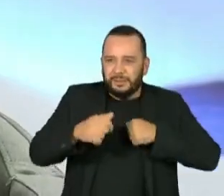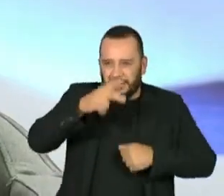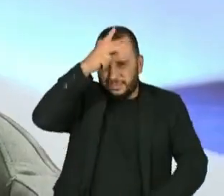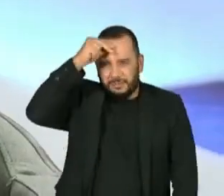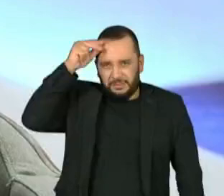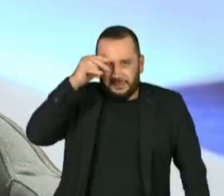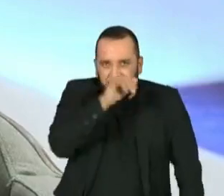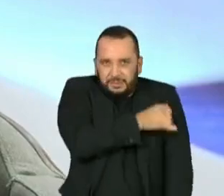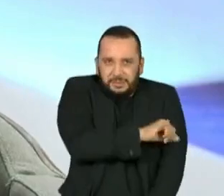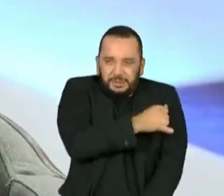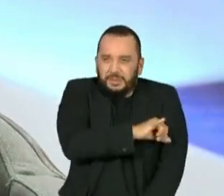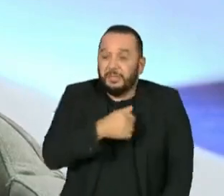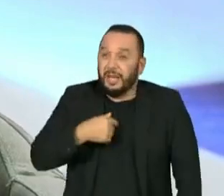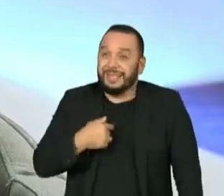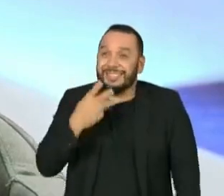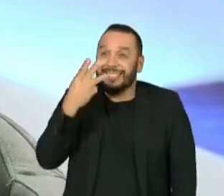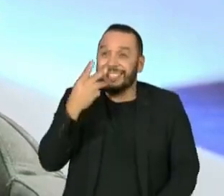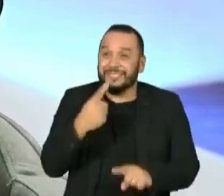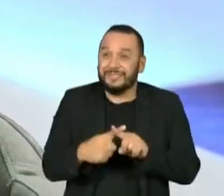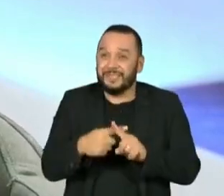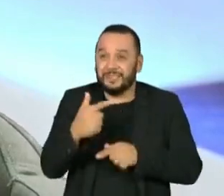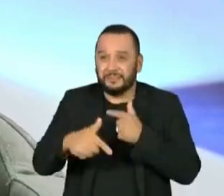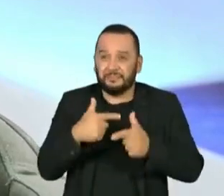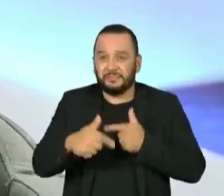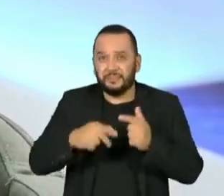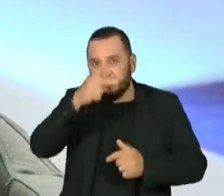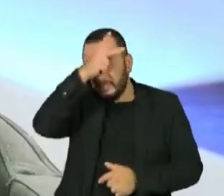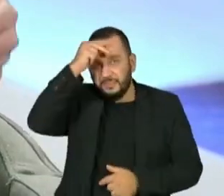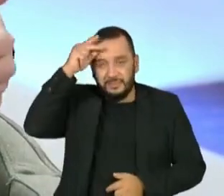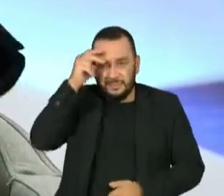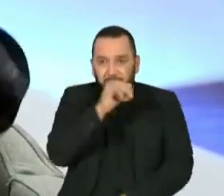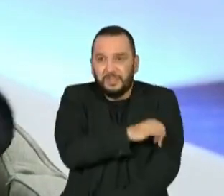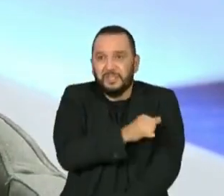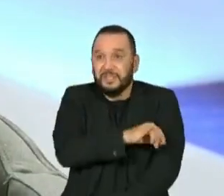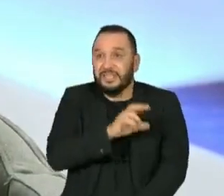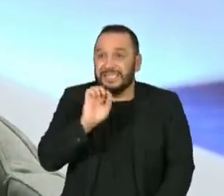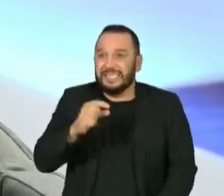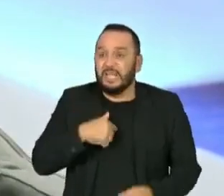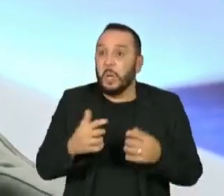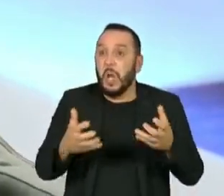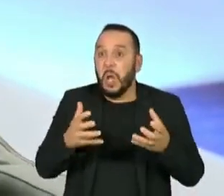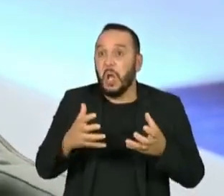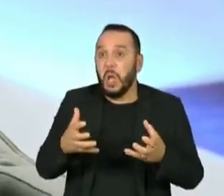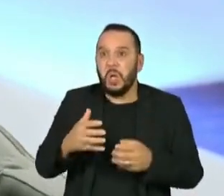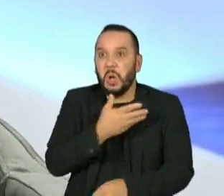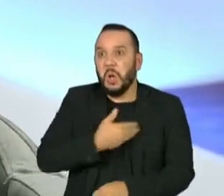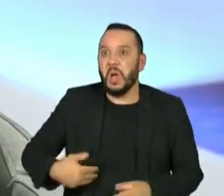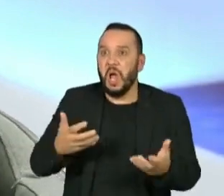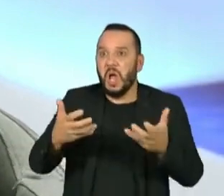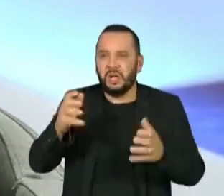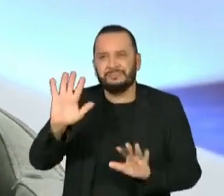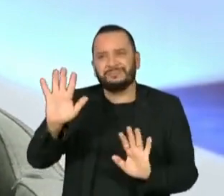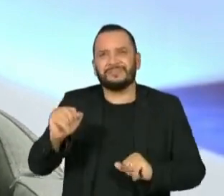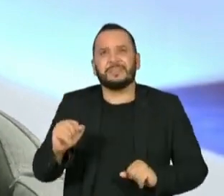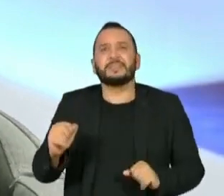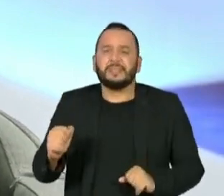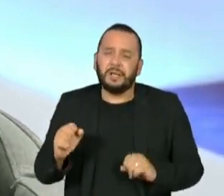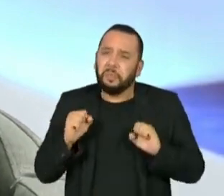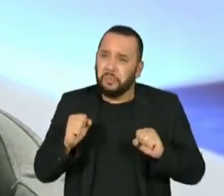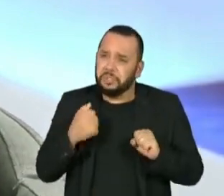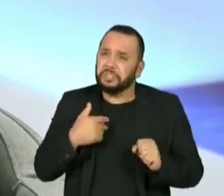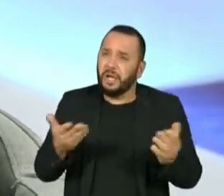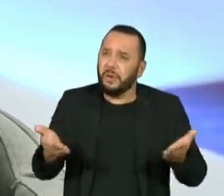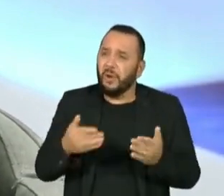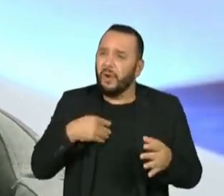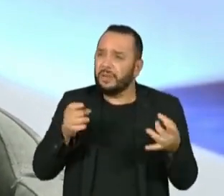de Janeiro. Tenho orgulho de ter o terceiro mandato. Se eu tivesse movido por toda essa ambição, eu teria bons argumentos agora para disputar a eleição do governo do Estado.